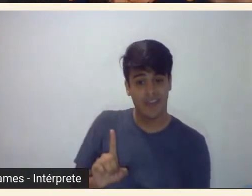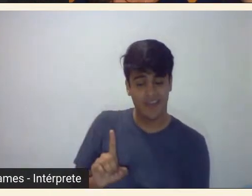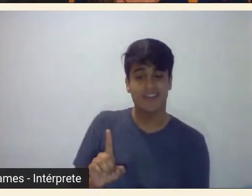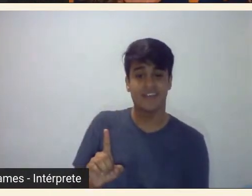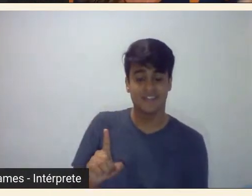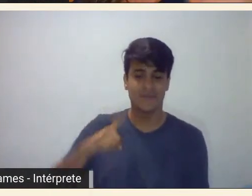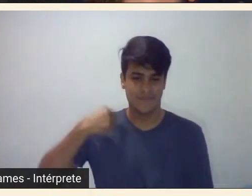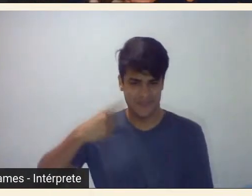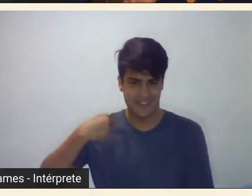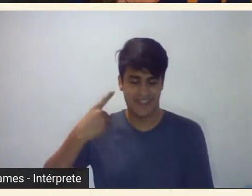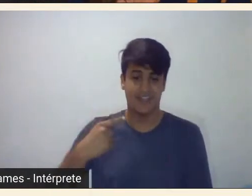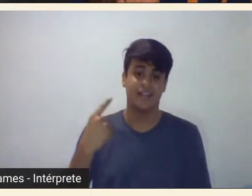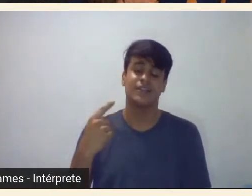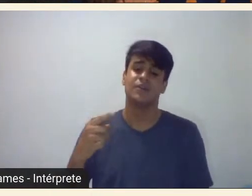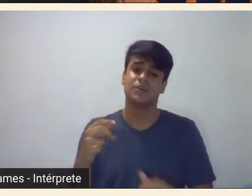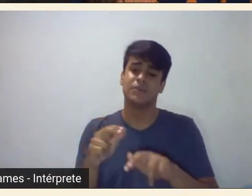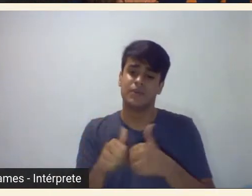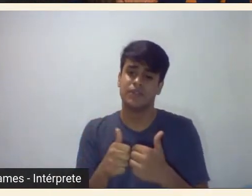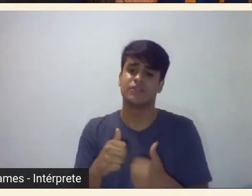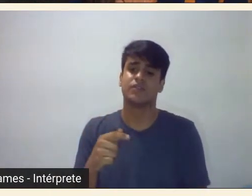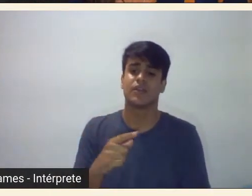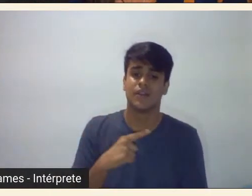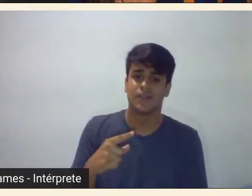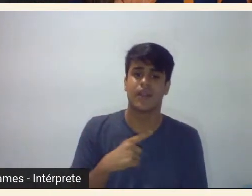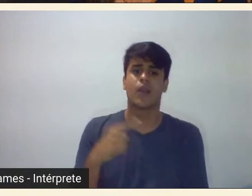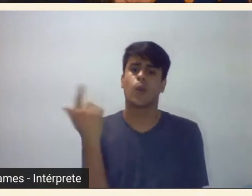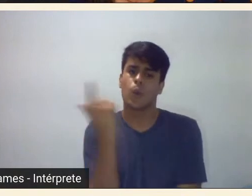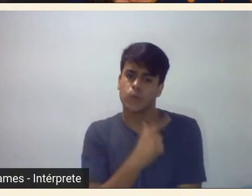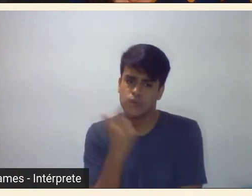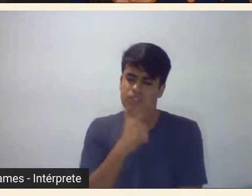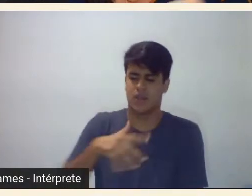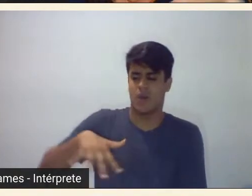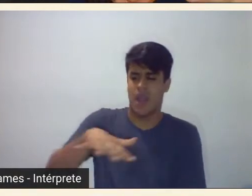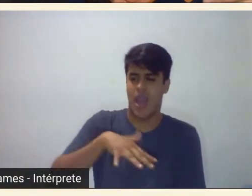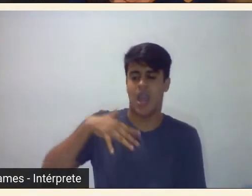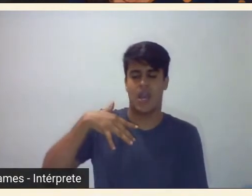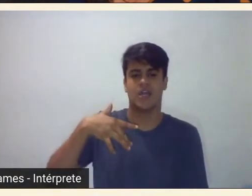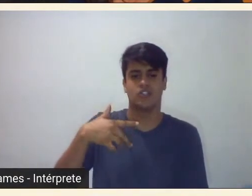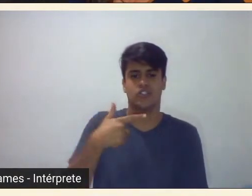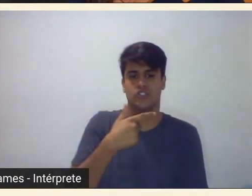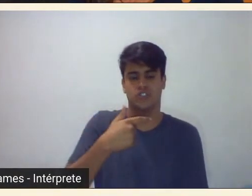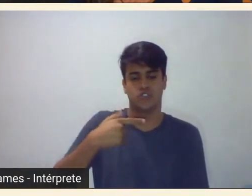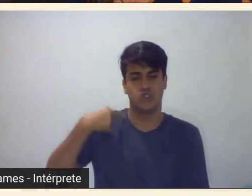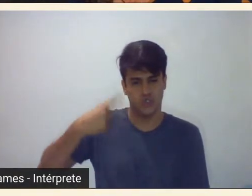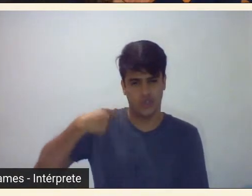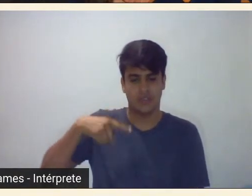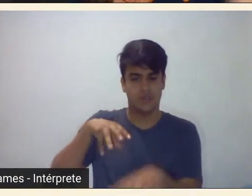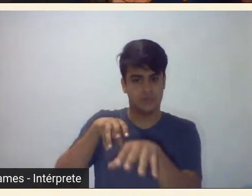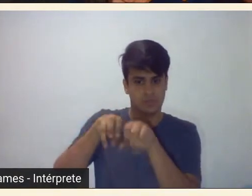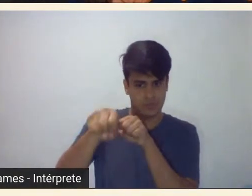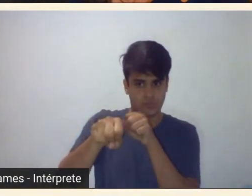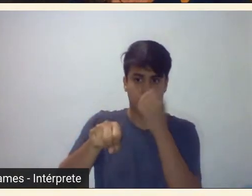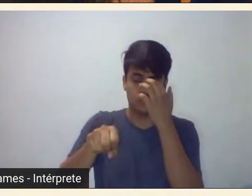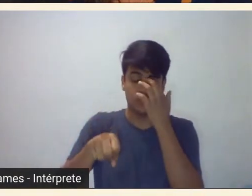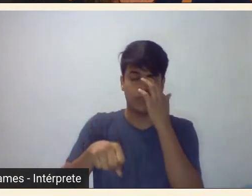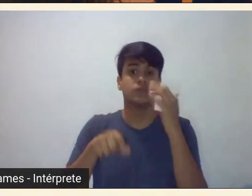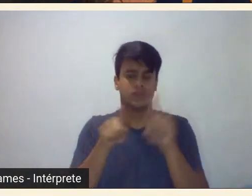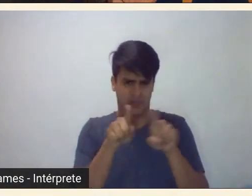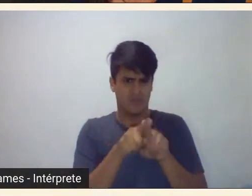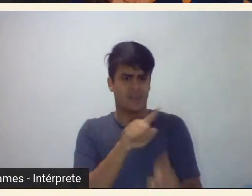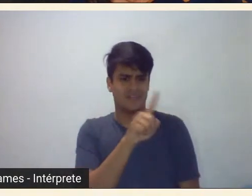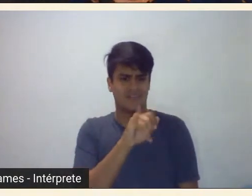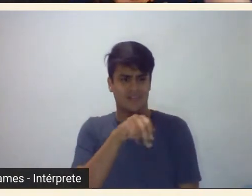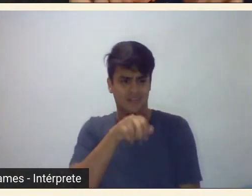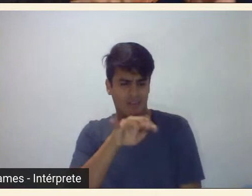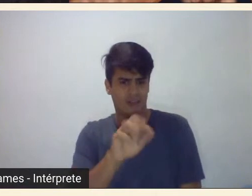em seta bem sucedida carreira jurídica ele até nome de rua em São Paulo a Zinata também é nome de